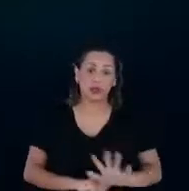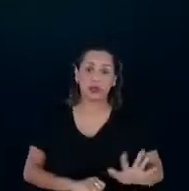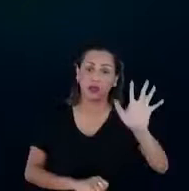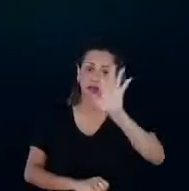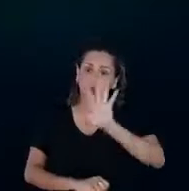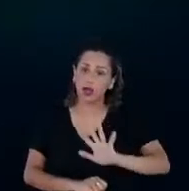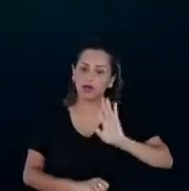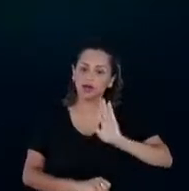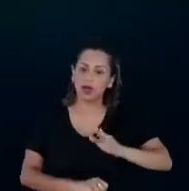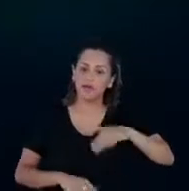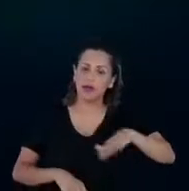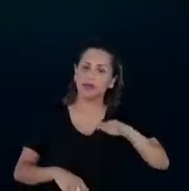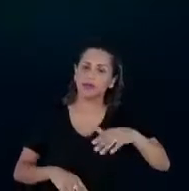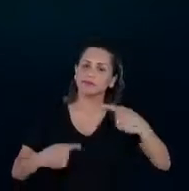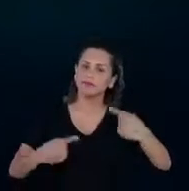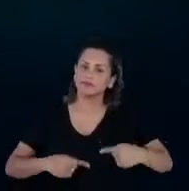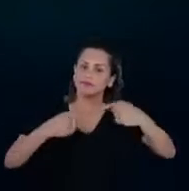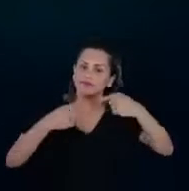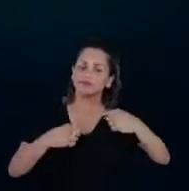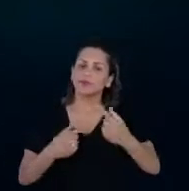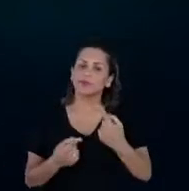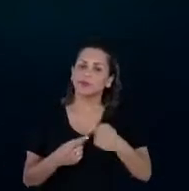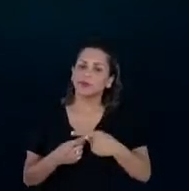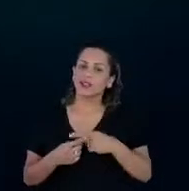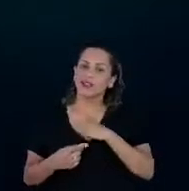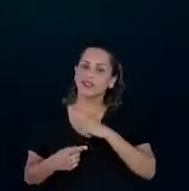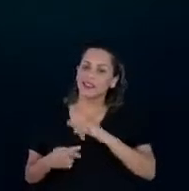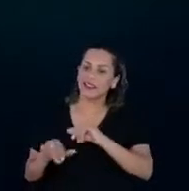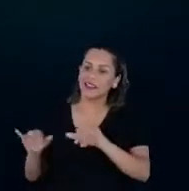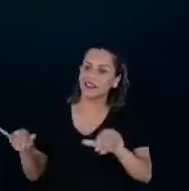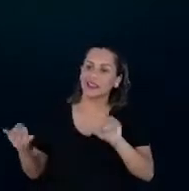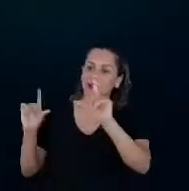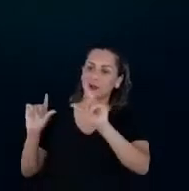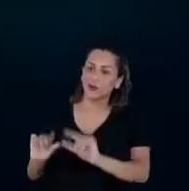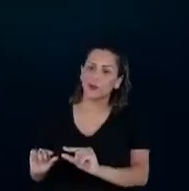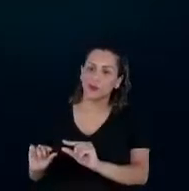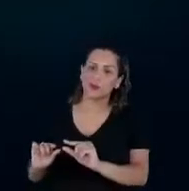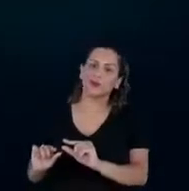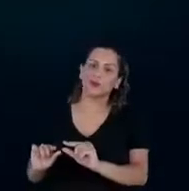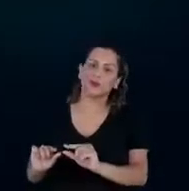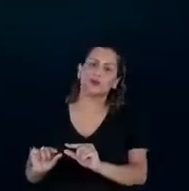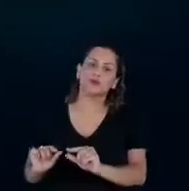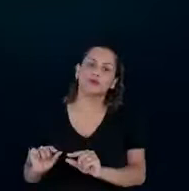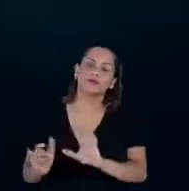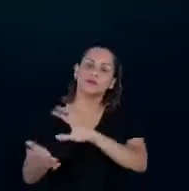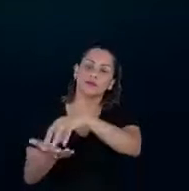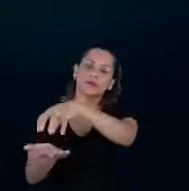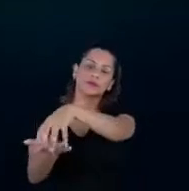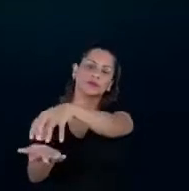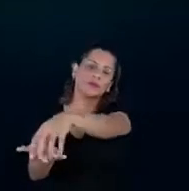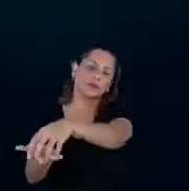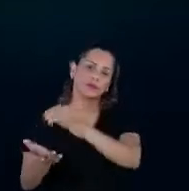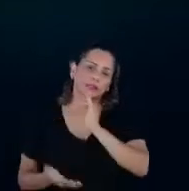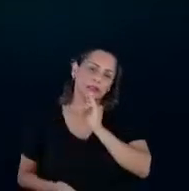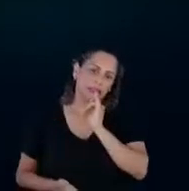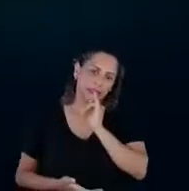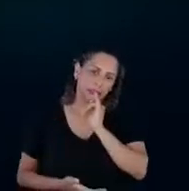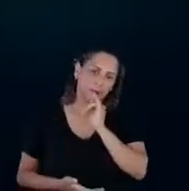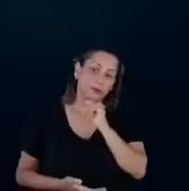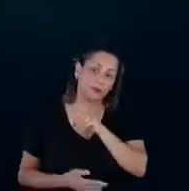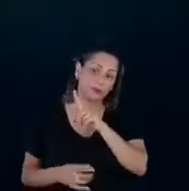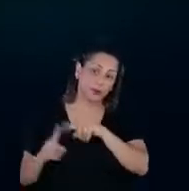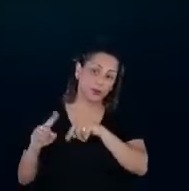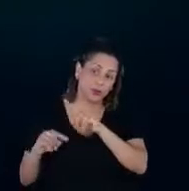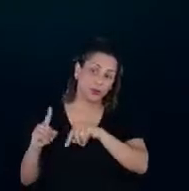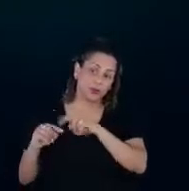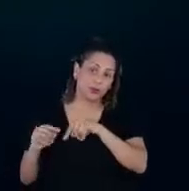a partir do momento que você reduz o consumo de energia numa instalação, numa planta industrial, aquele produto que é produzido,